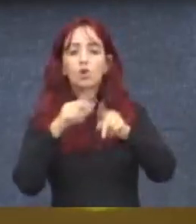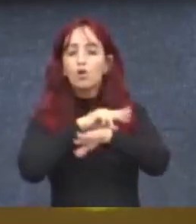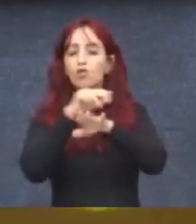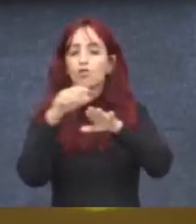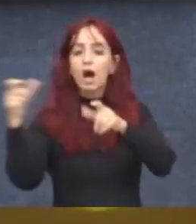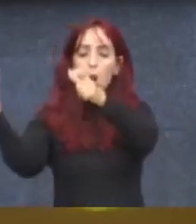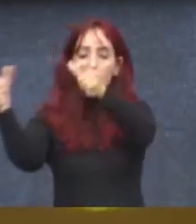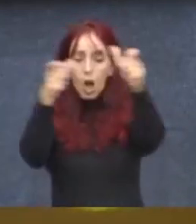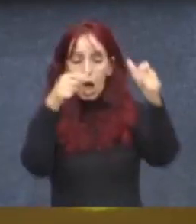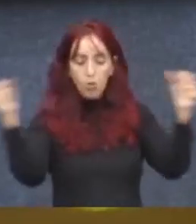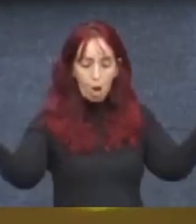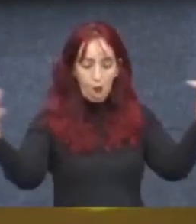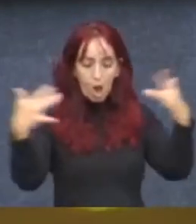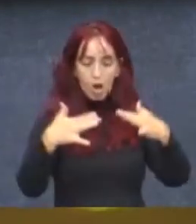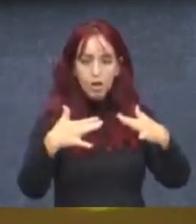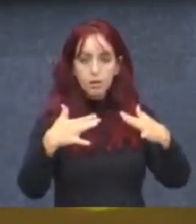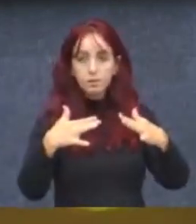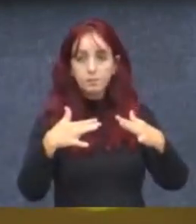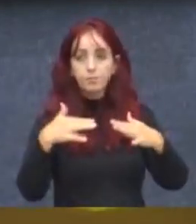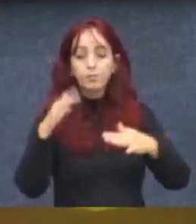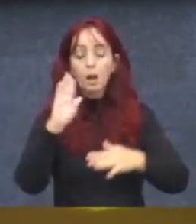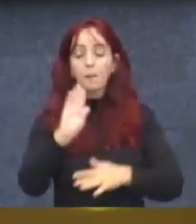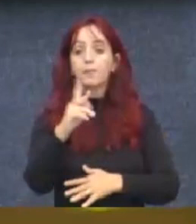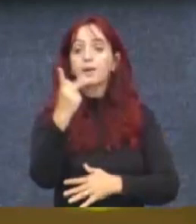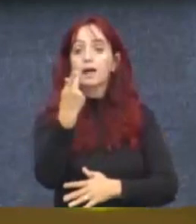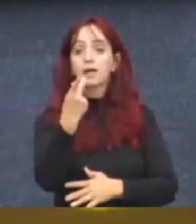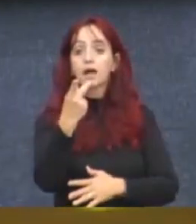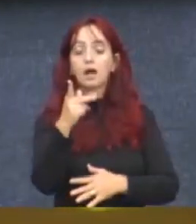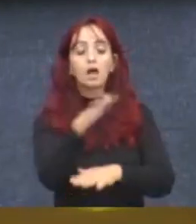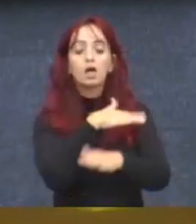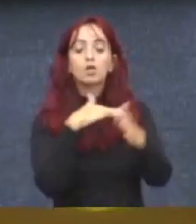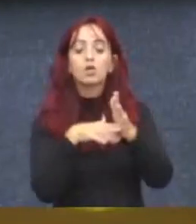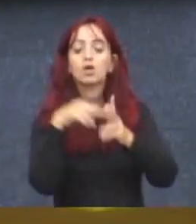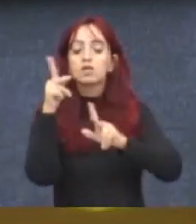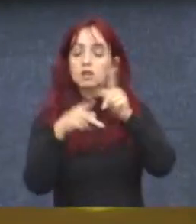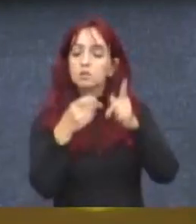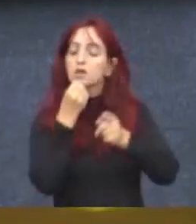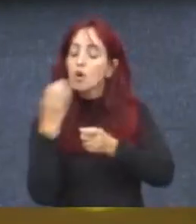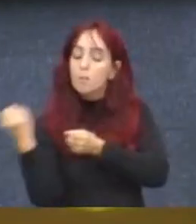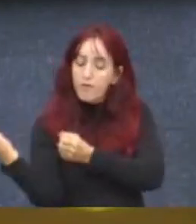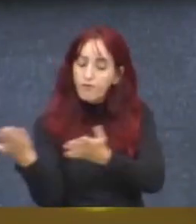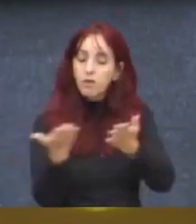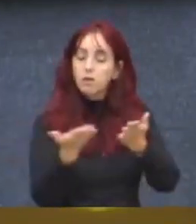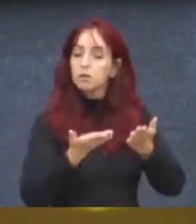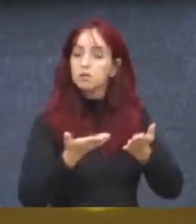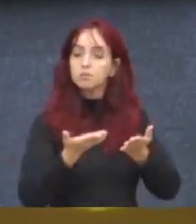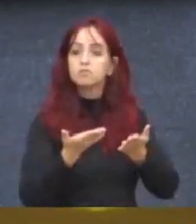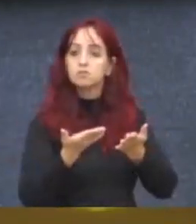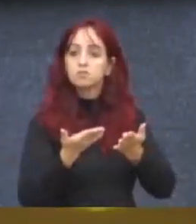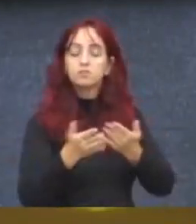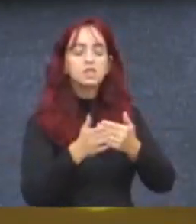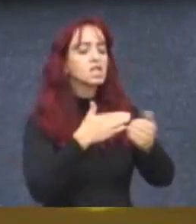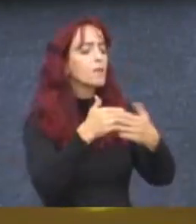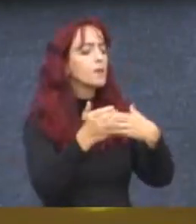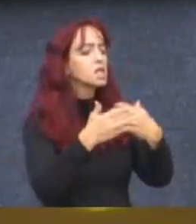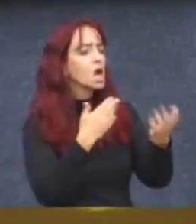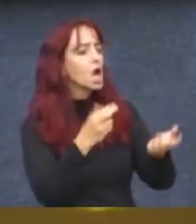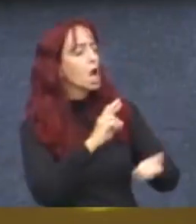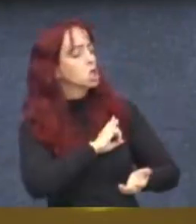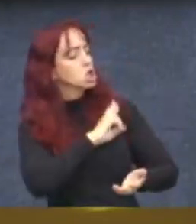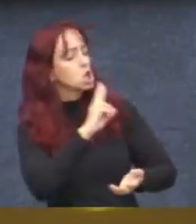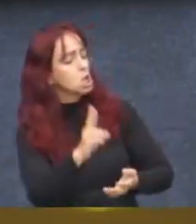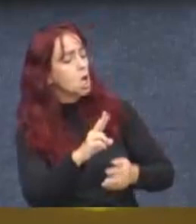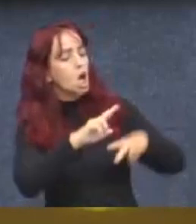abriga todas as fés. Em Belo Horizonte, todas as pessoas são bem-vindas, independente do seu